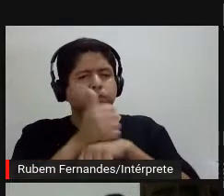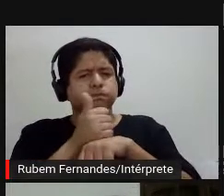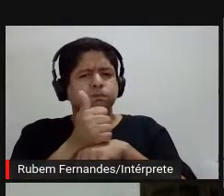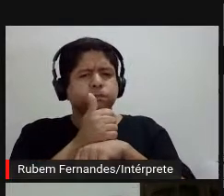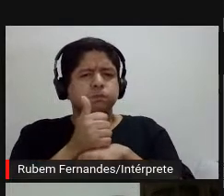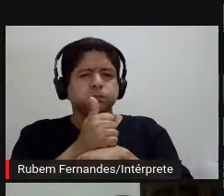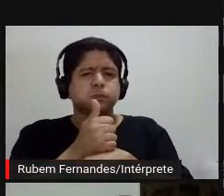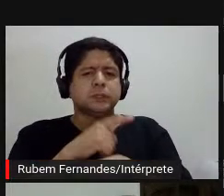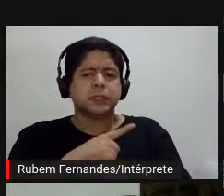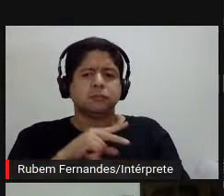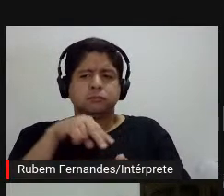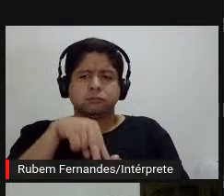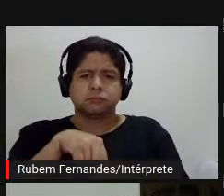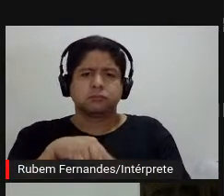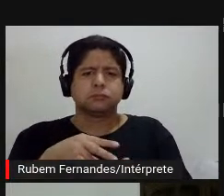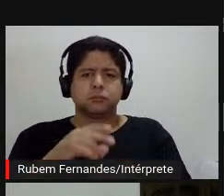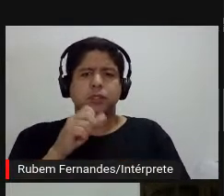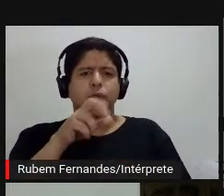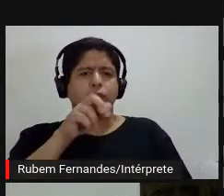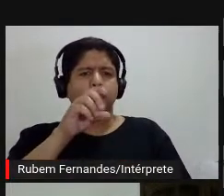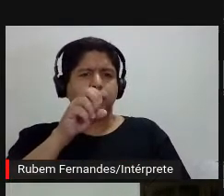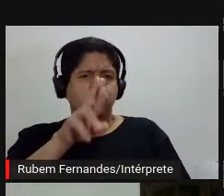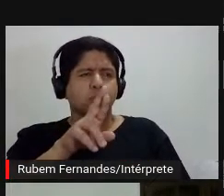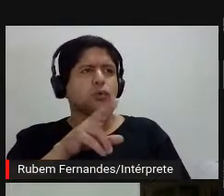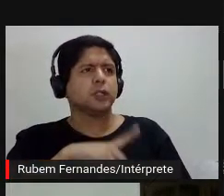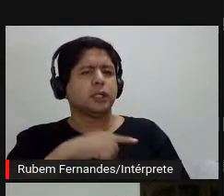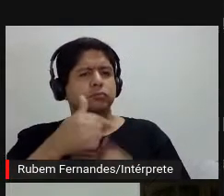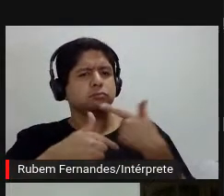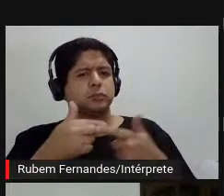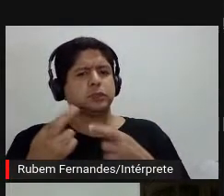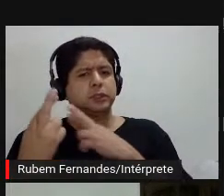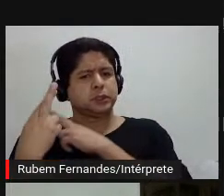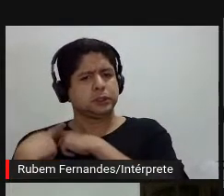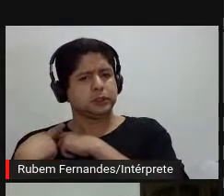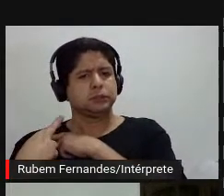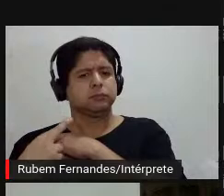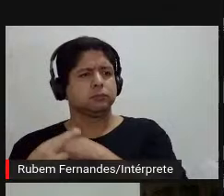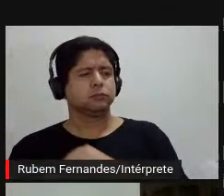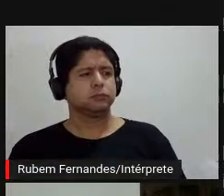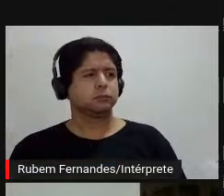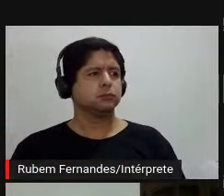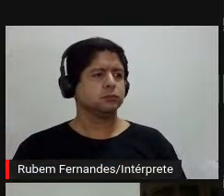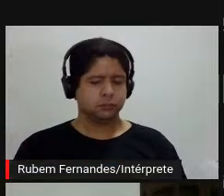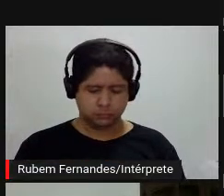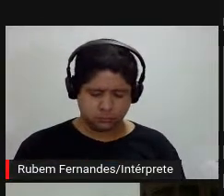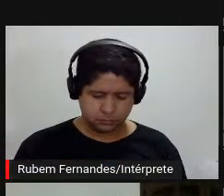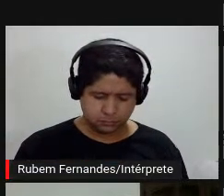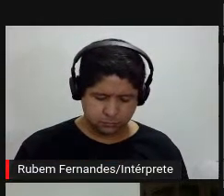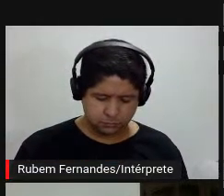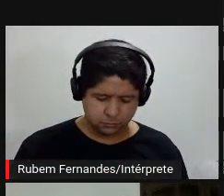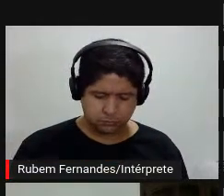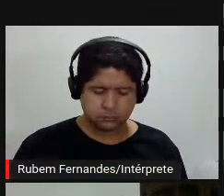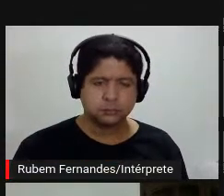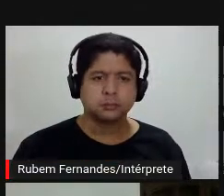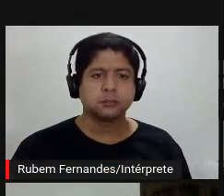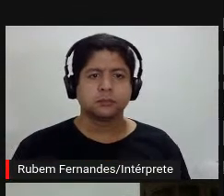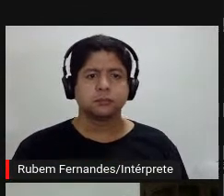que atua na curadora, curadora, curadora, curadori, que estão ali nesse lugar de